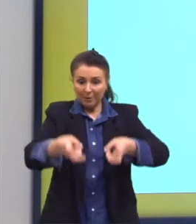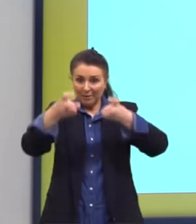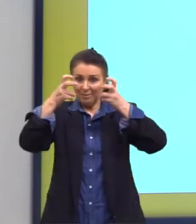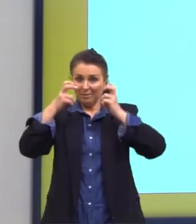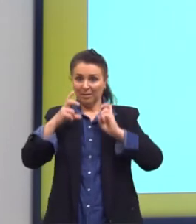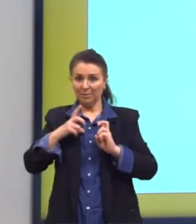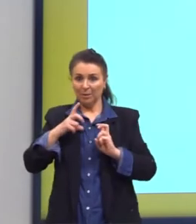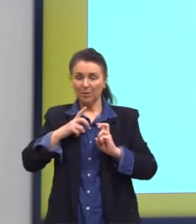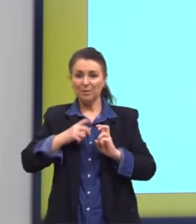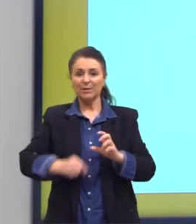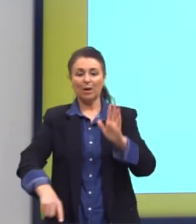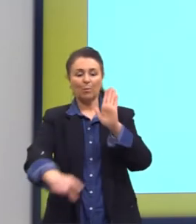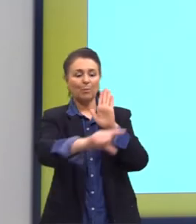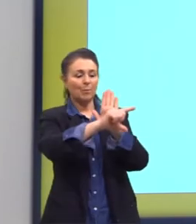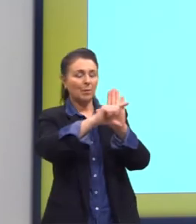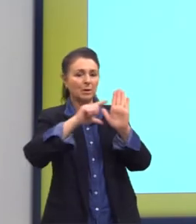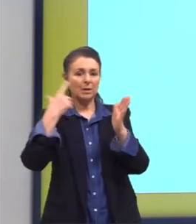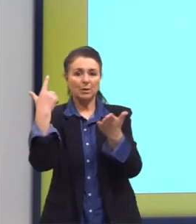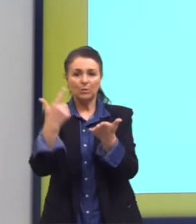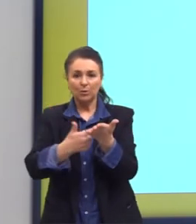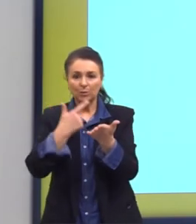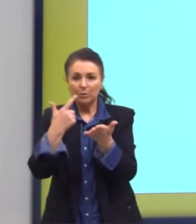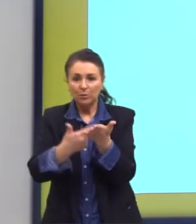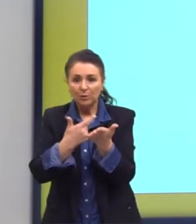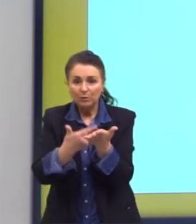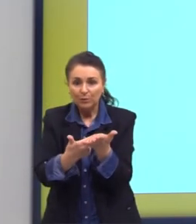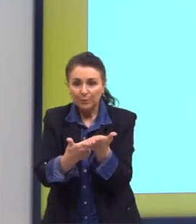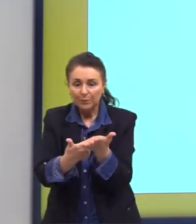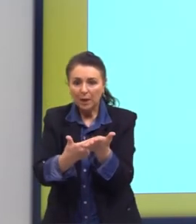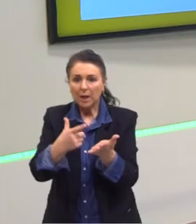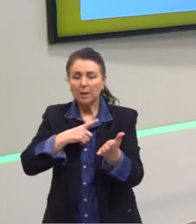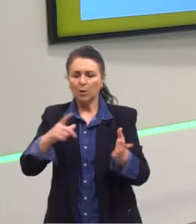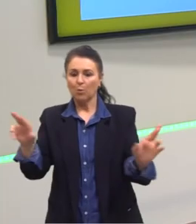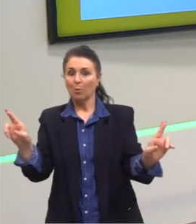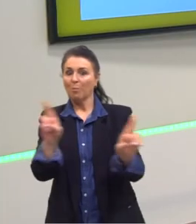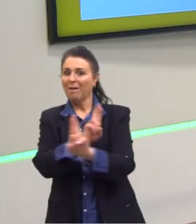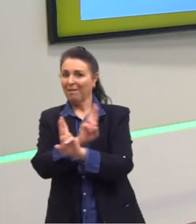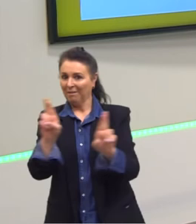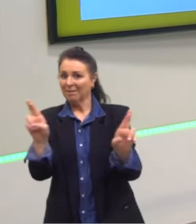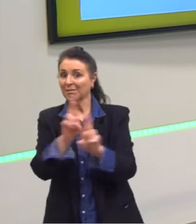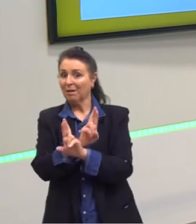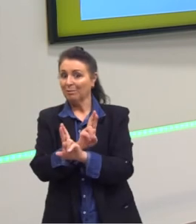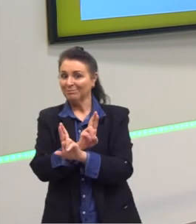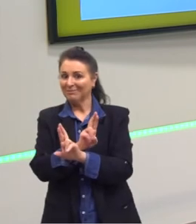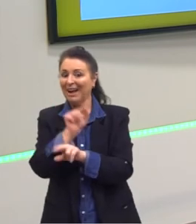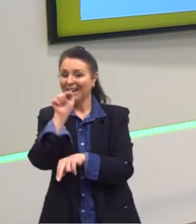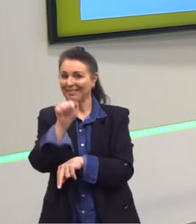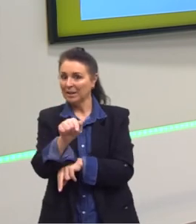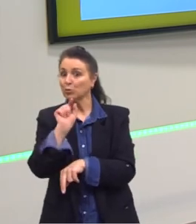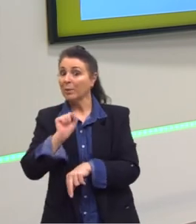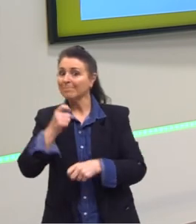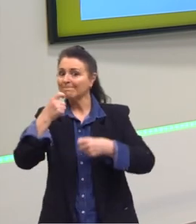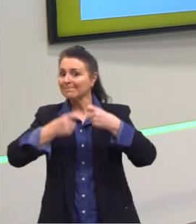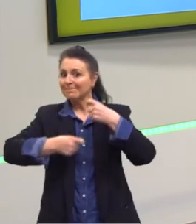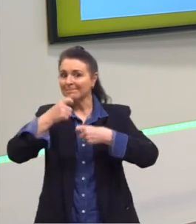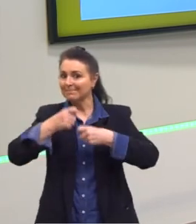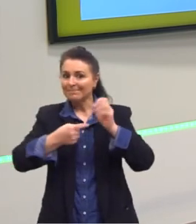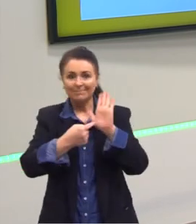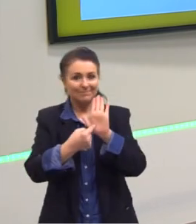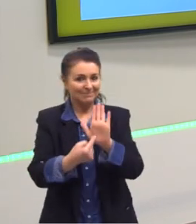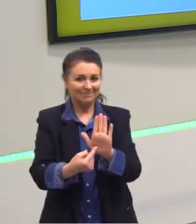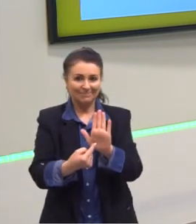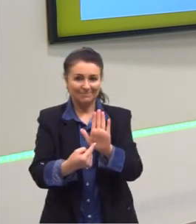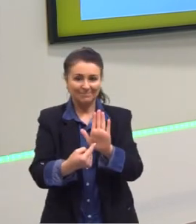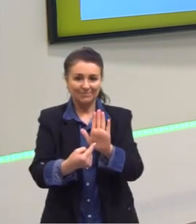excerto bastante forte, que nós temos ali a questão de uma relação sexual. E é assim mesmo, gente. Então, o